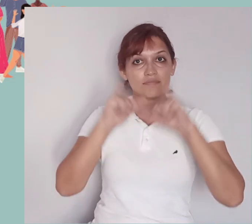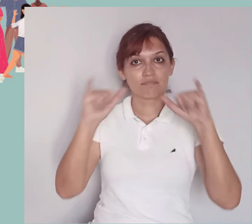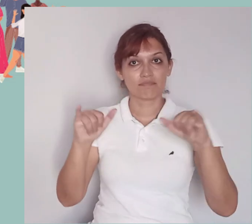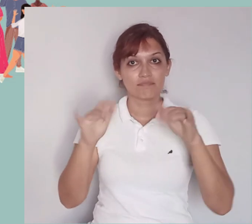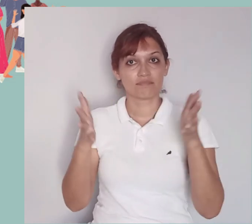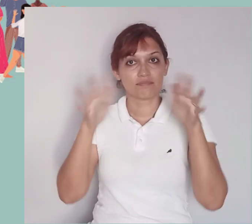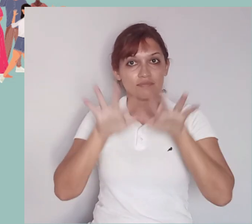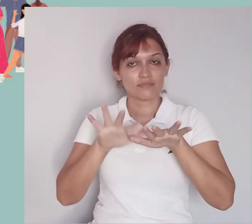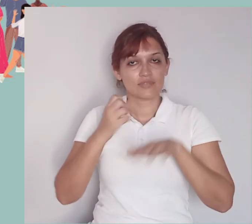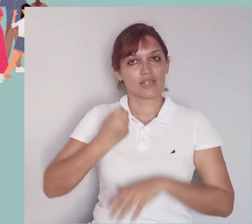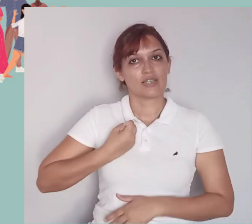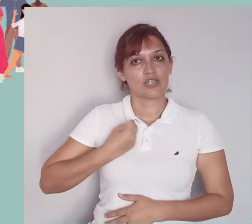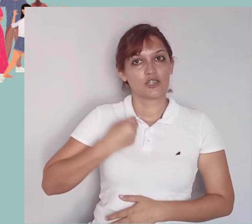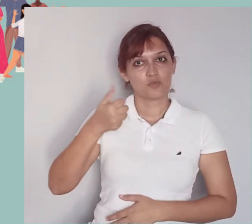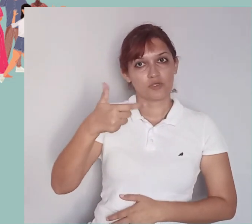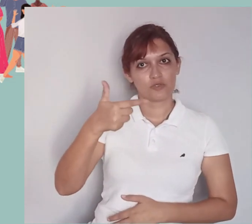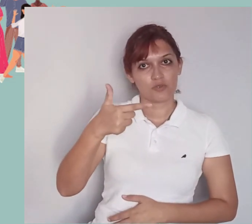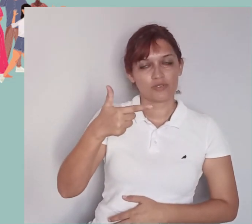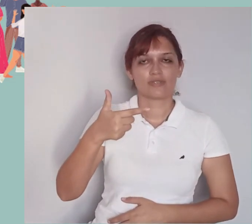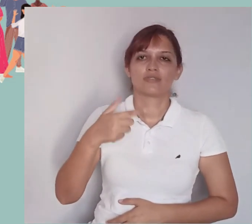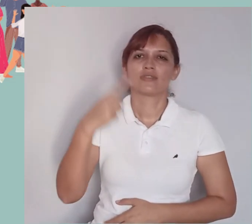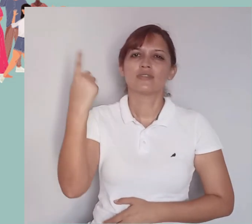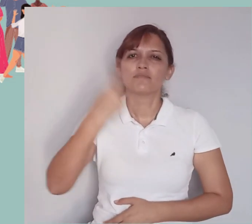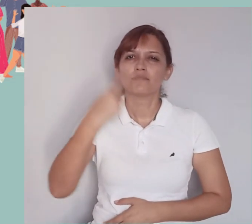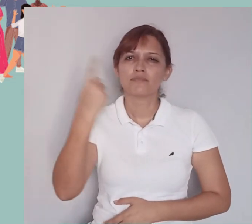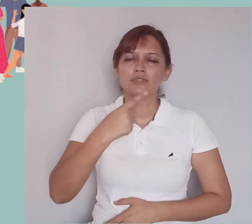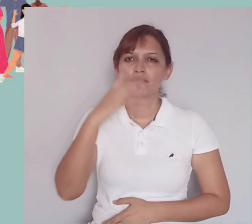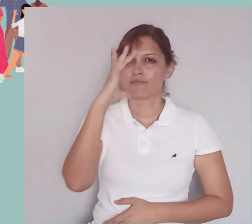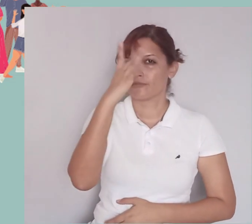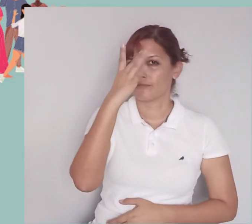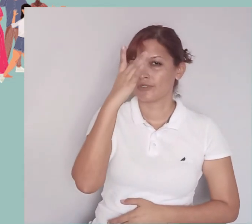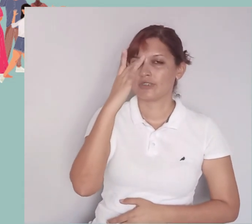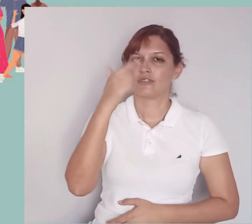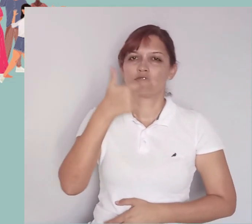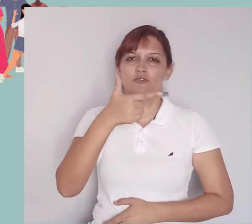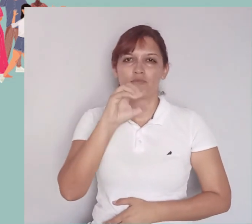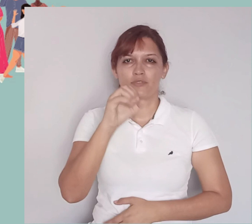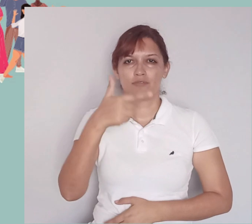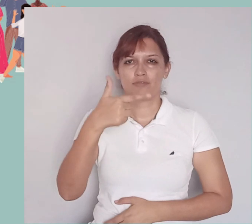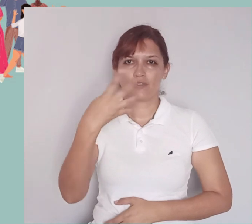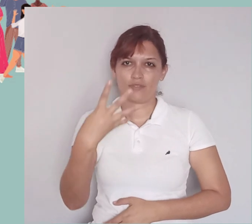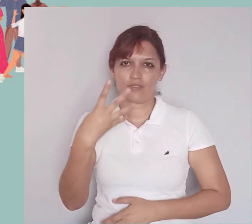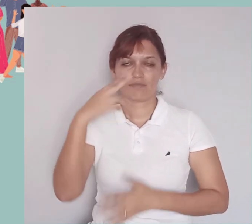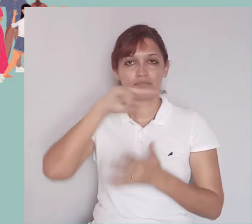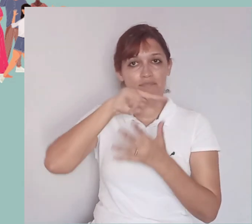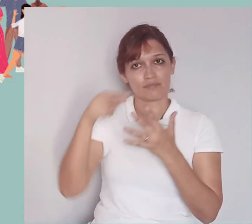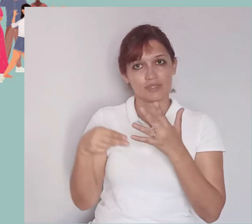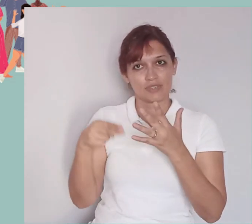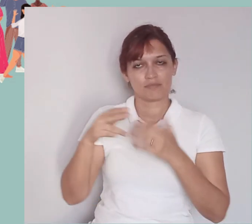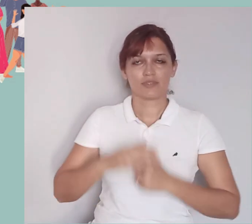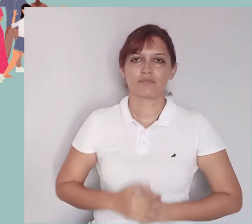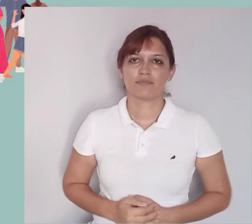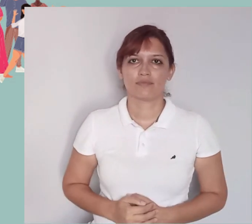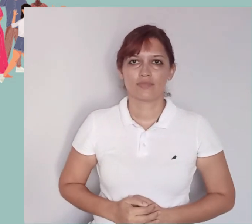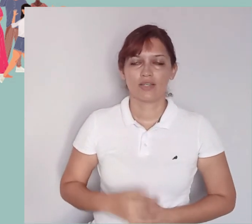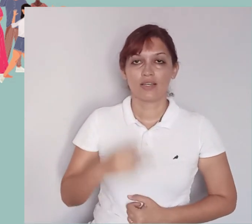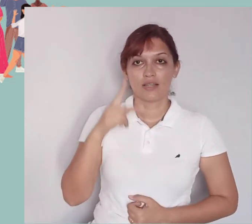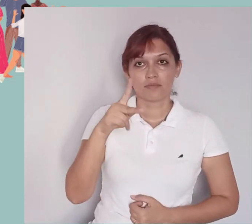Boletim Inclusivo, número 12, 1º de fevereiro de 2024. NAPNEM